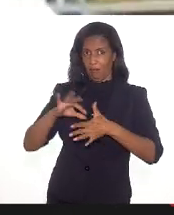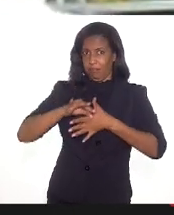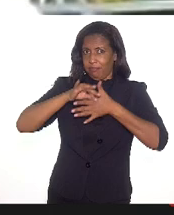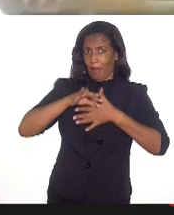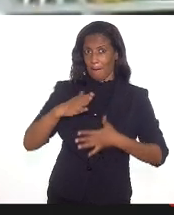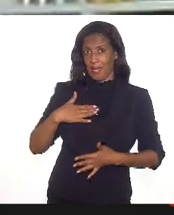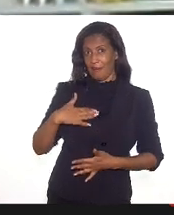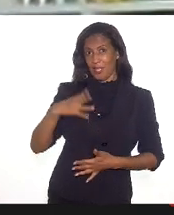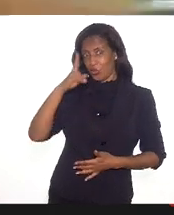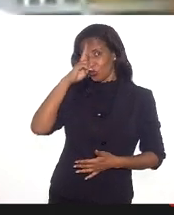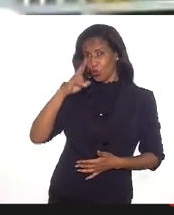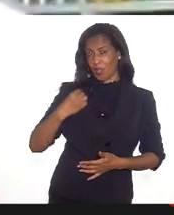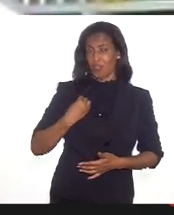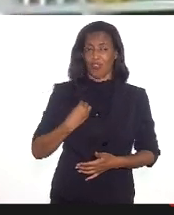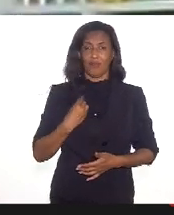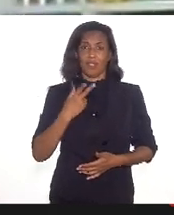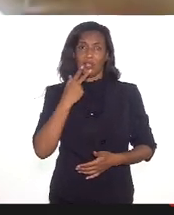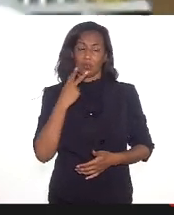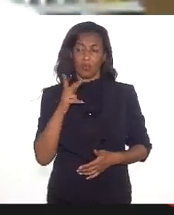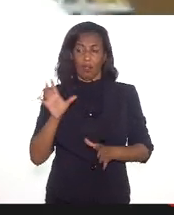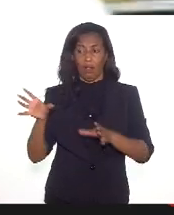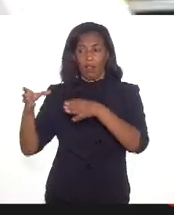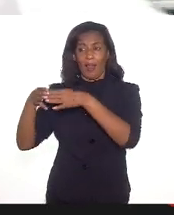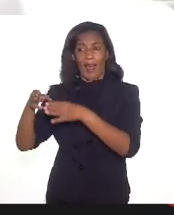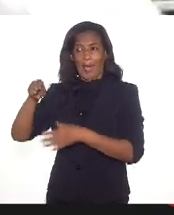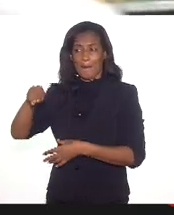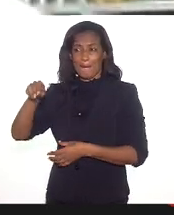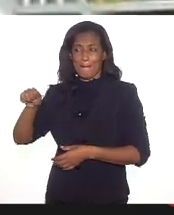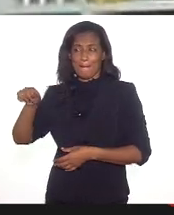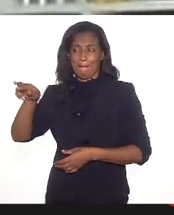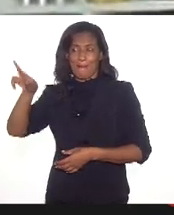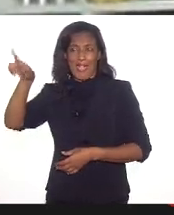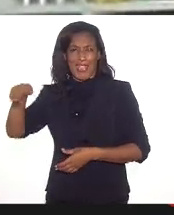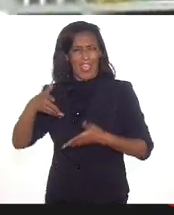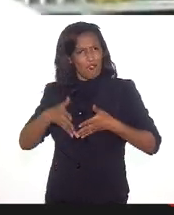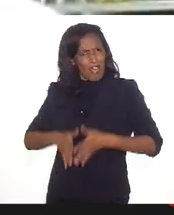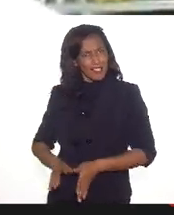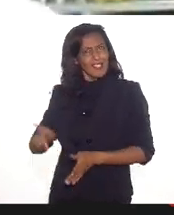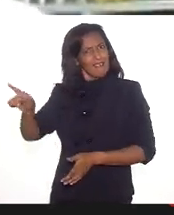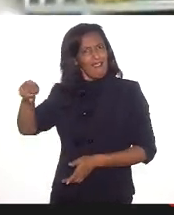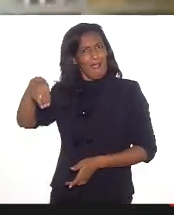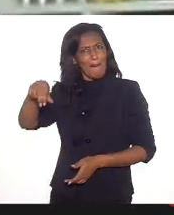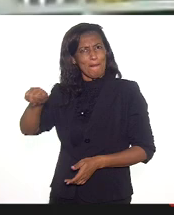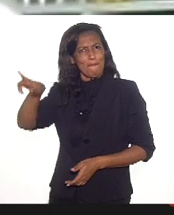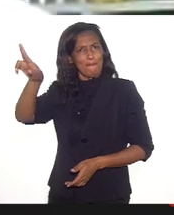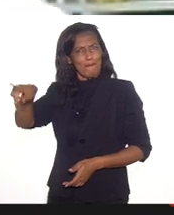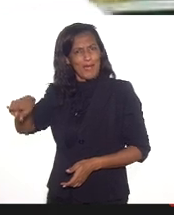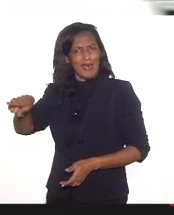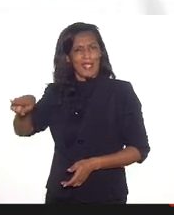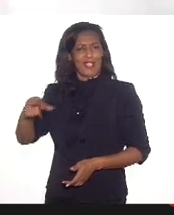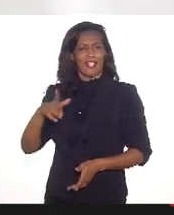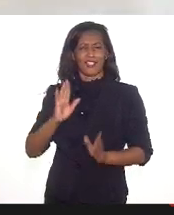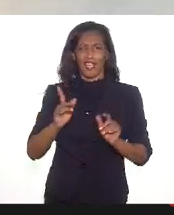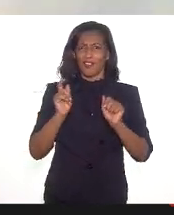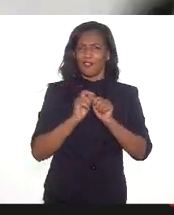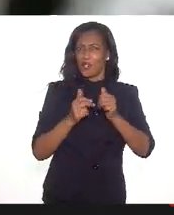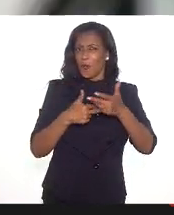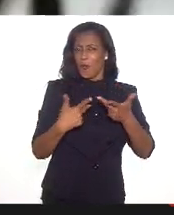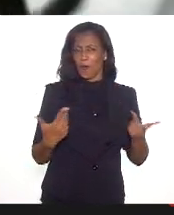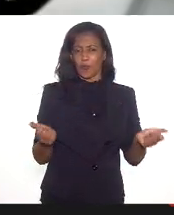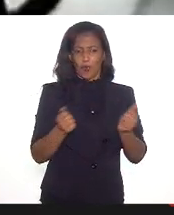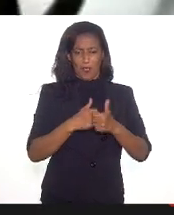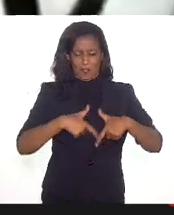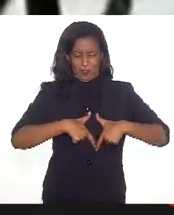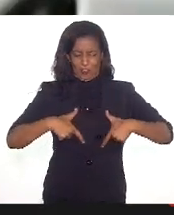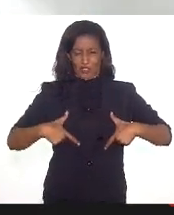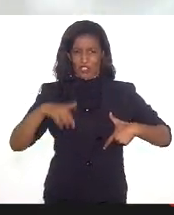também história de vida. Sou lá do Museu da Maré, sou nascido na favela da Maré, fizemos muitas coisas juntos, estou com a camiseta aqui do Direito